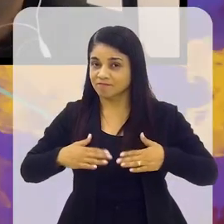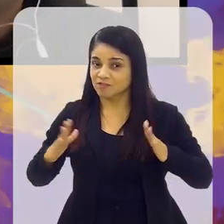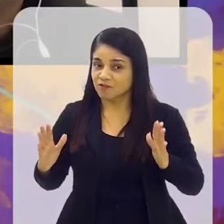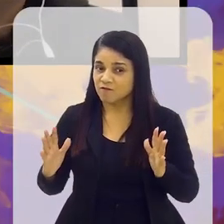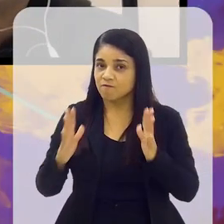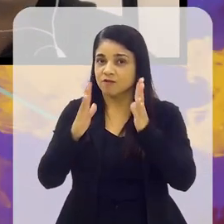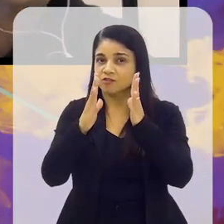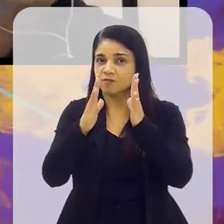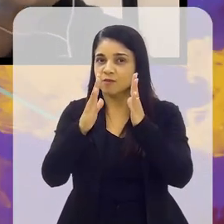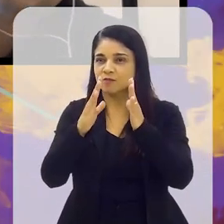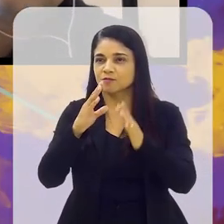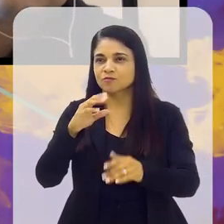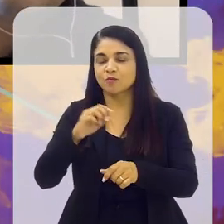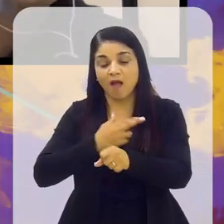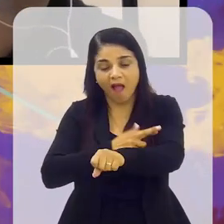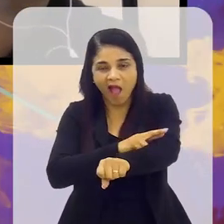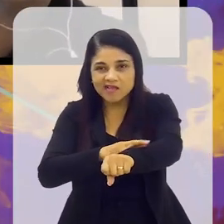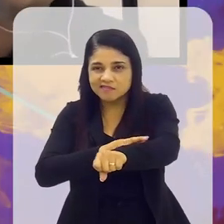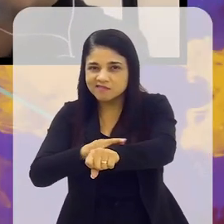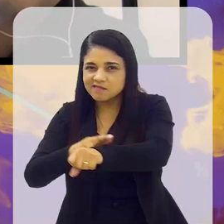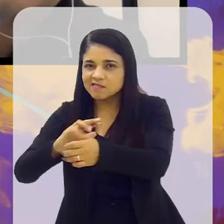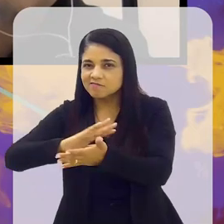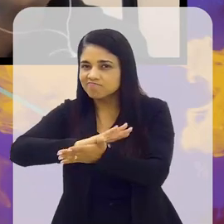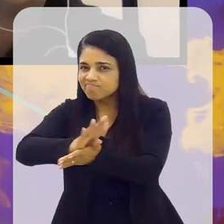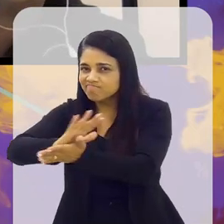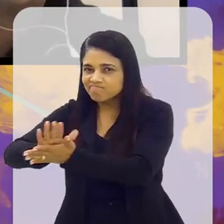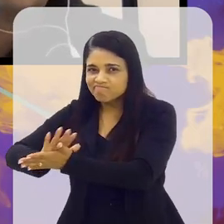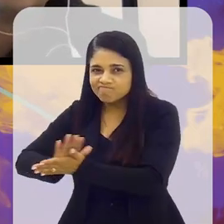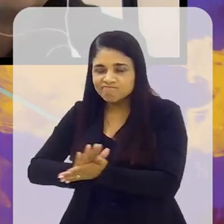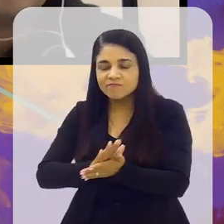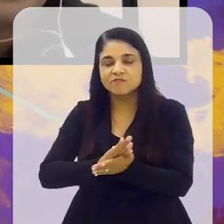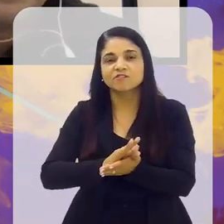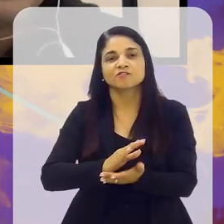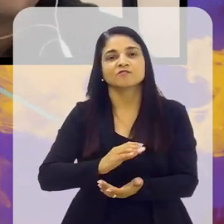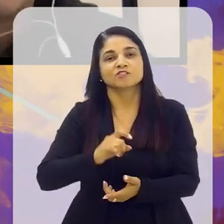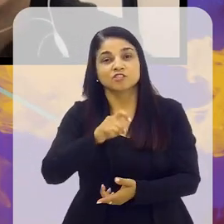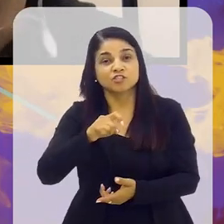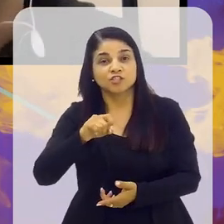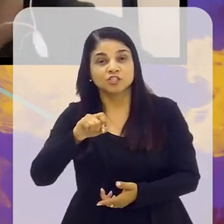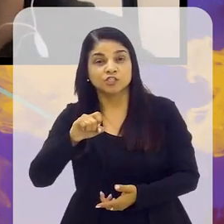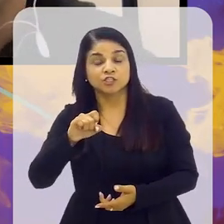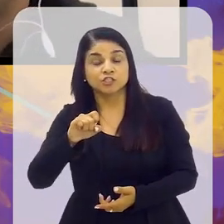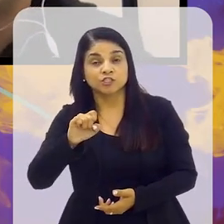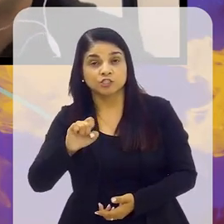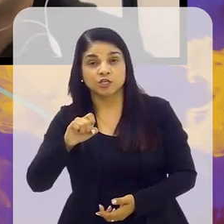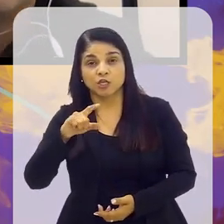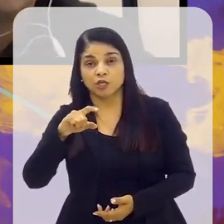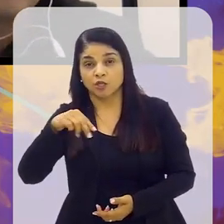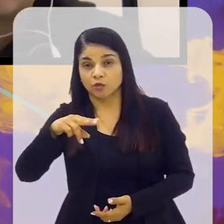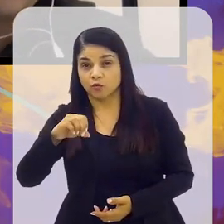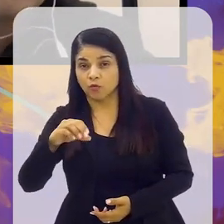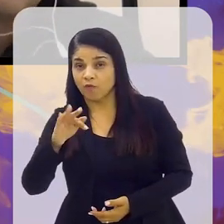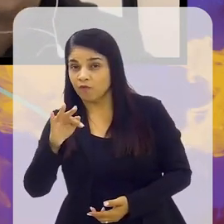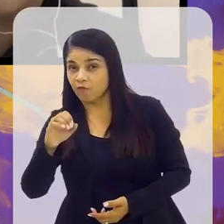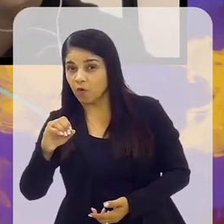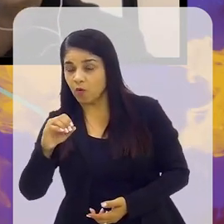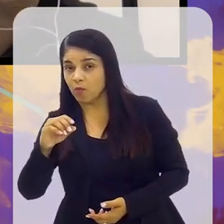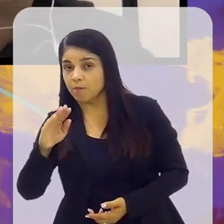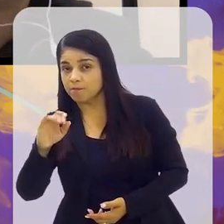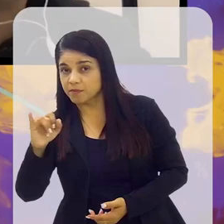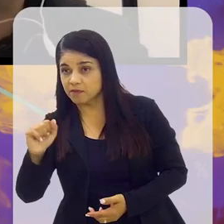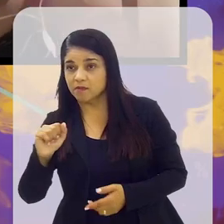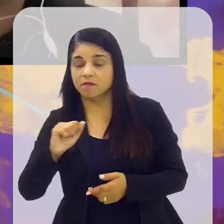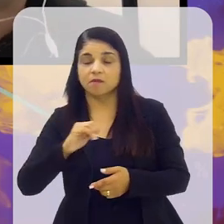segundo, ali, de enfrentamento do sexismo, do racismo, da xenofobia. Então, tem, isso é cotidiano,